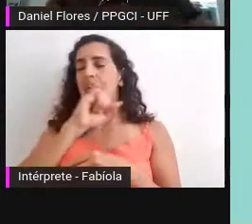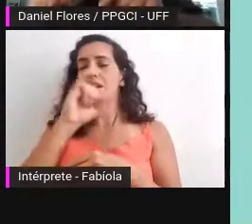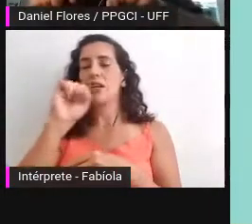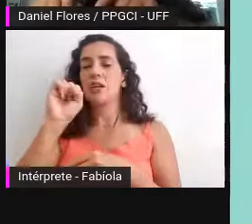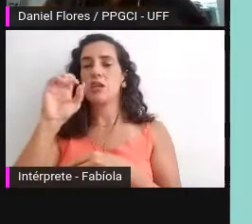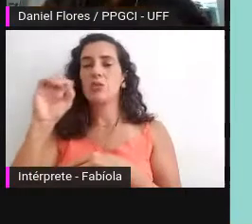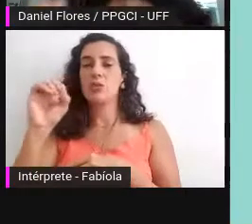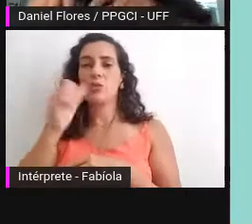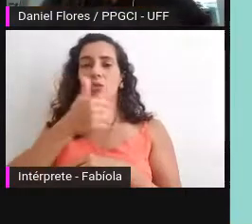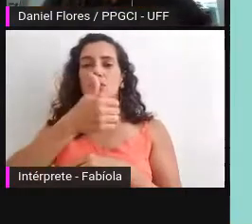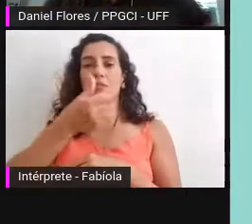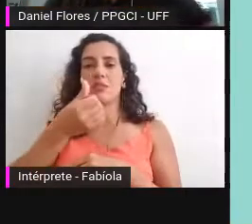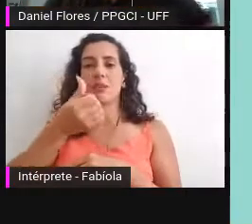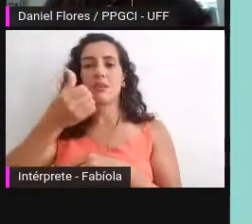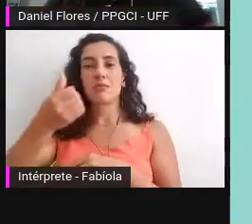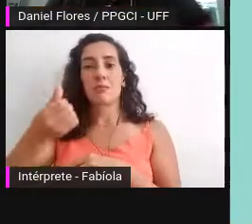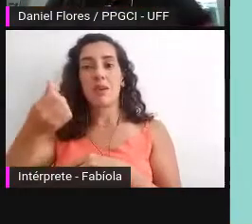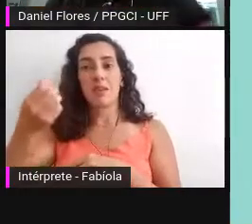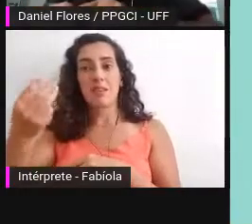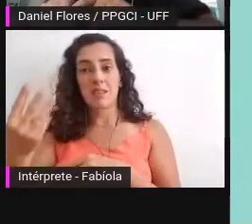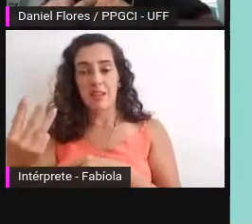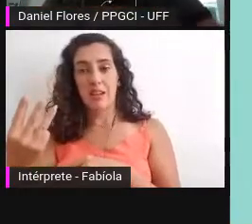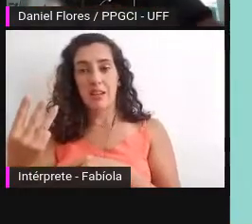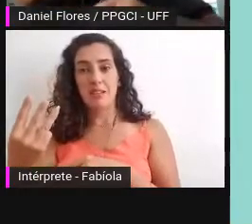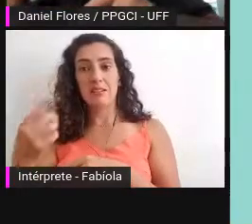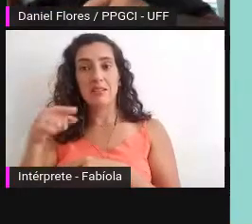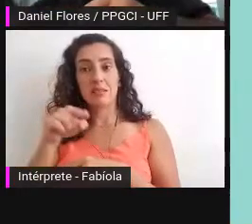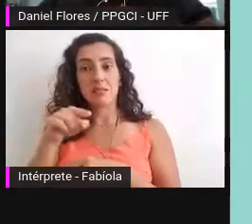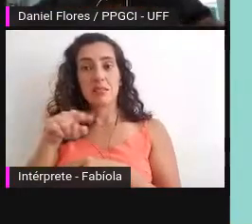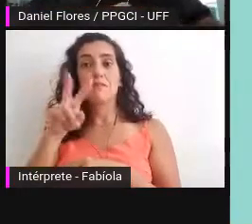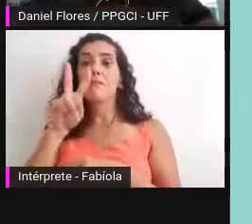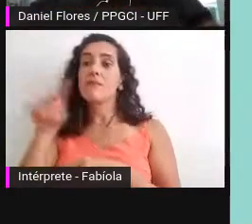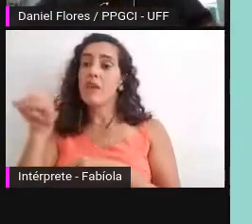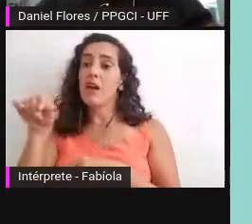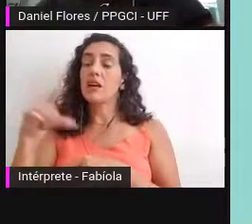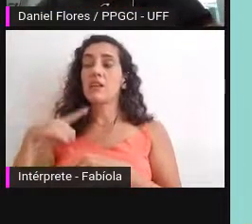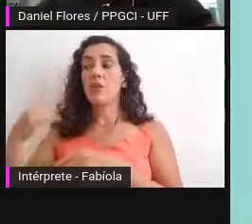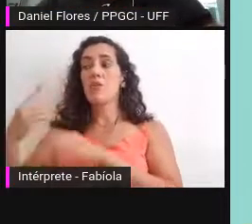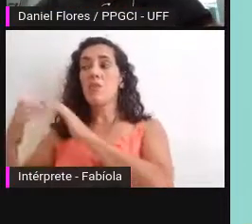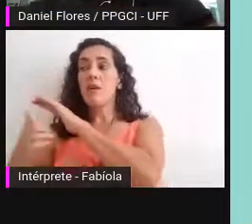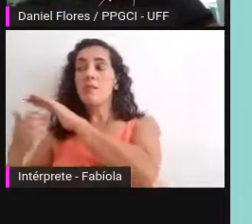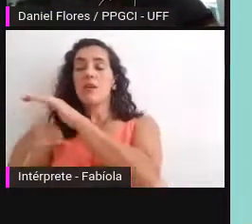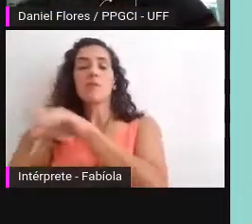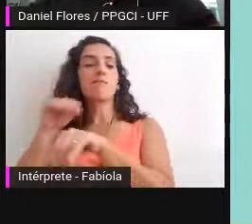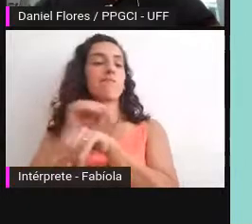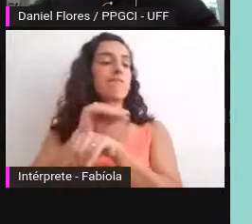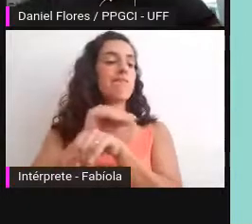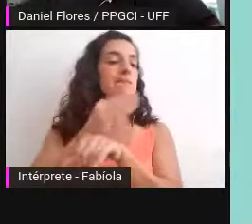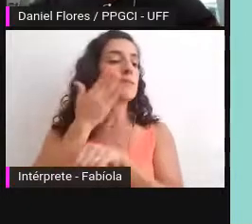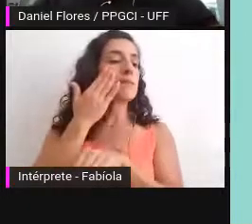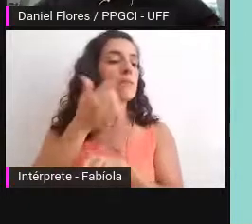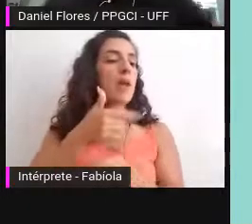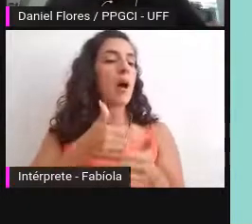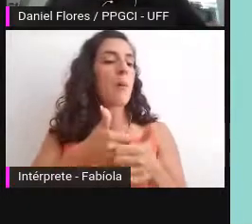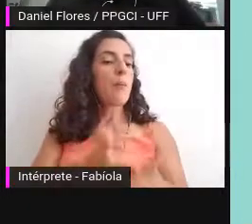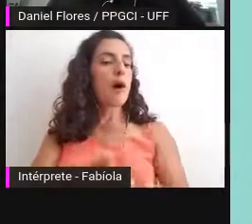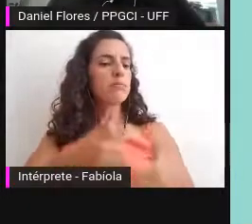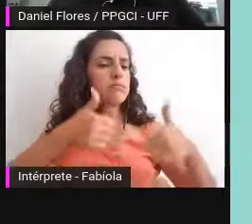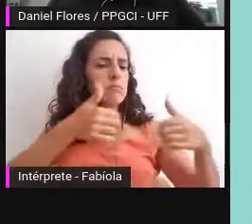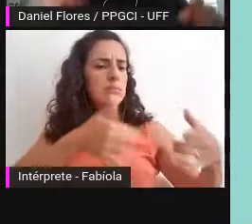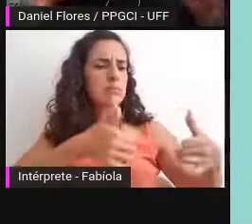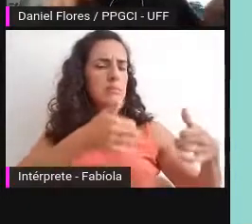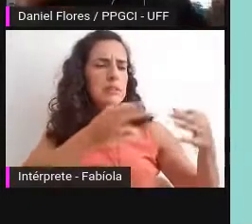que auditou pela ISO 16.363 será auditada pela ISO 16.919